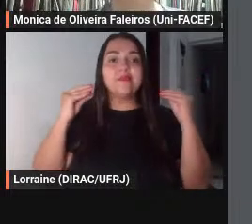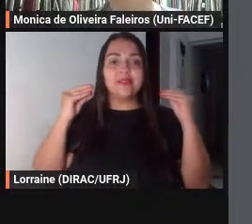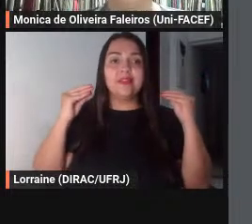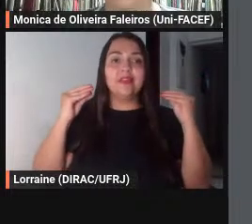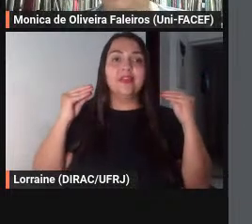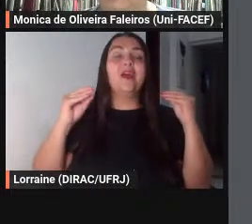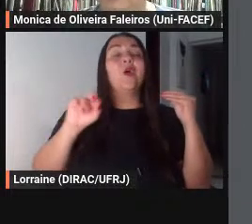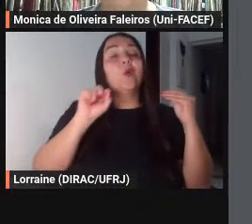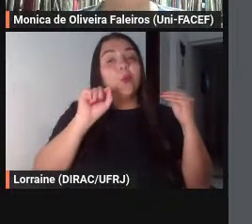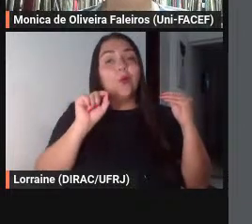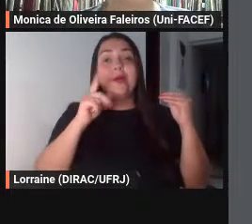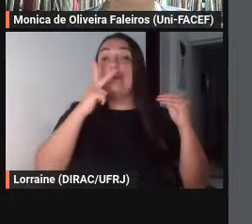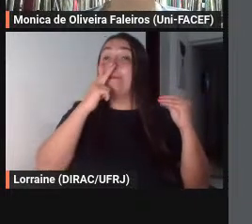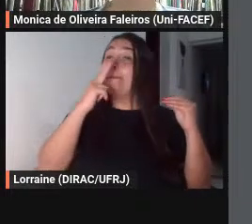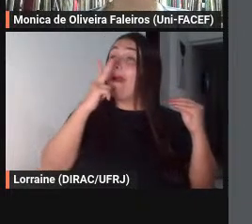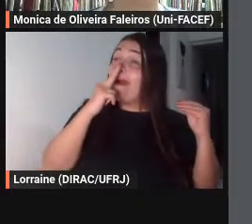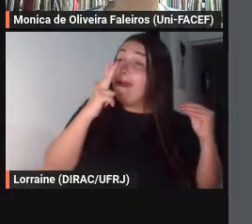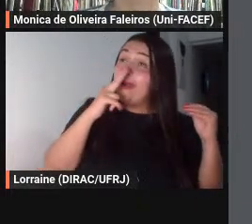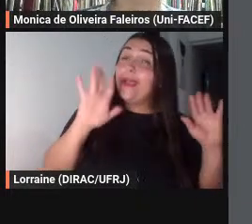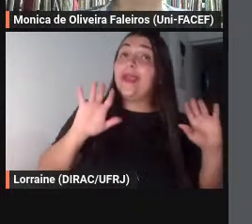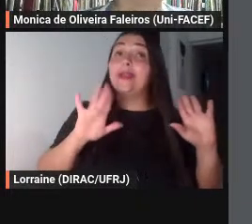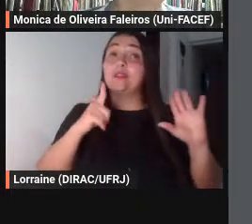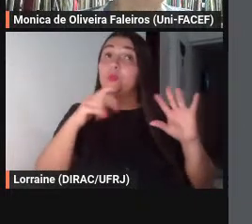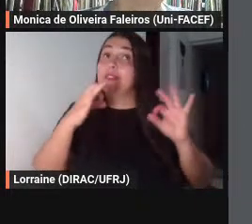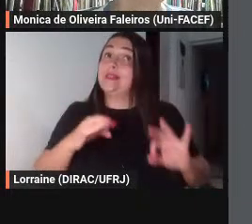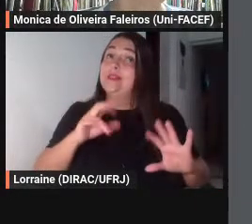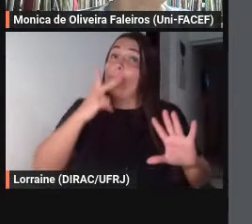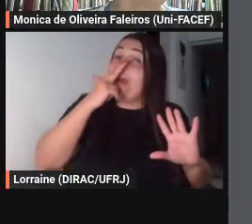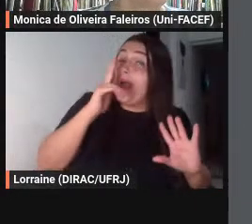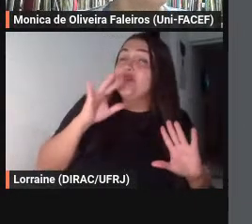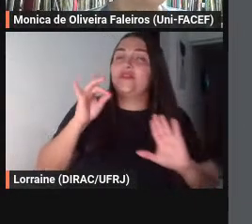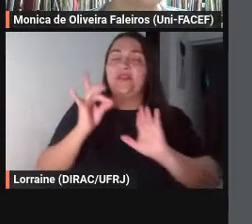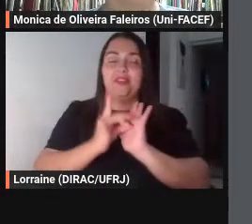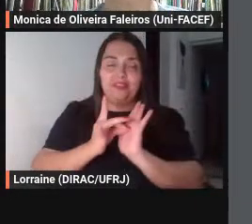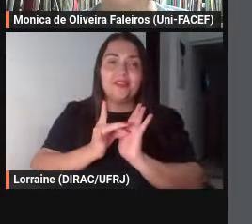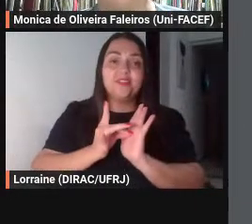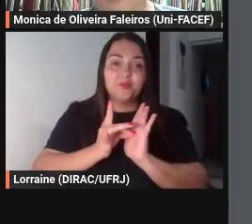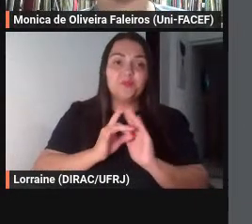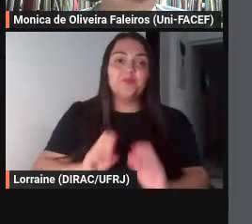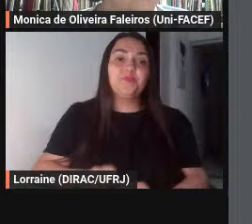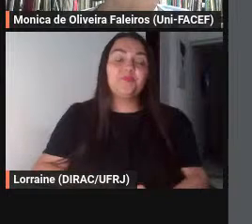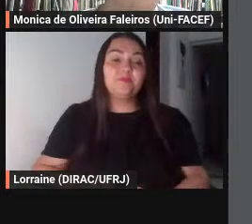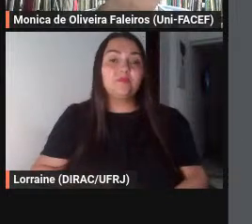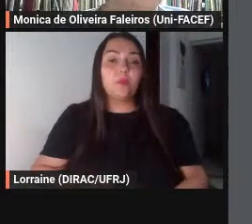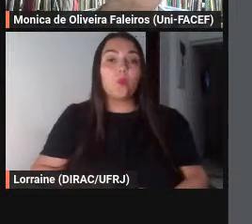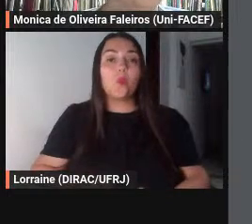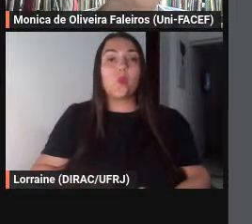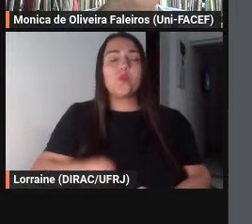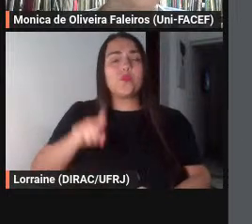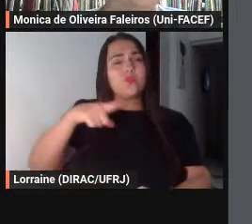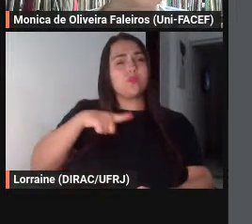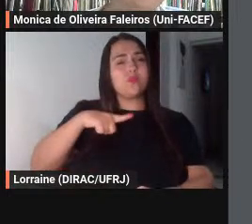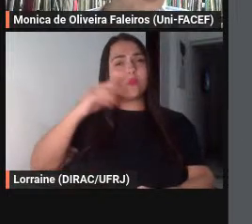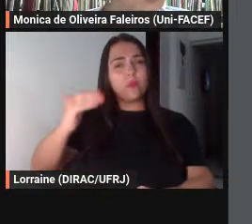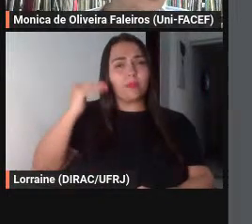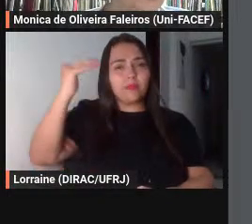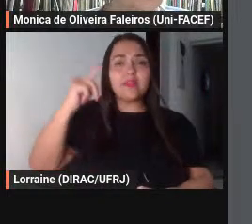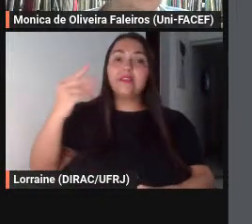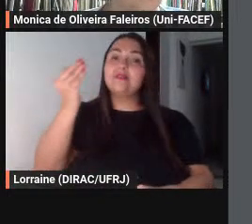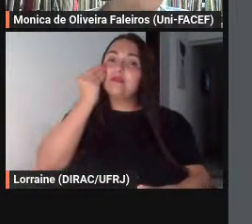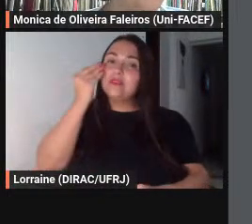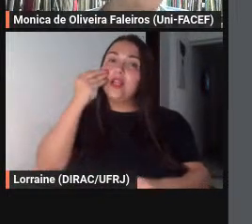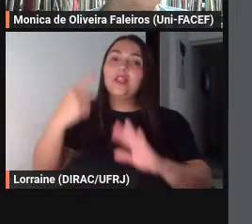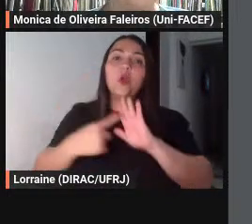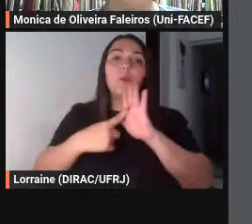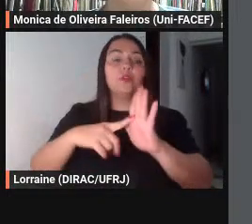verdade né então e de forma descabida tenta produzir veracidade